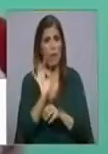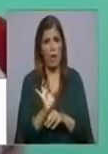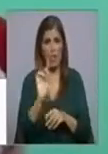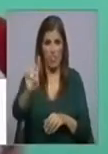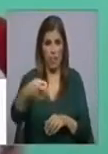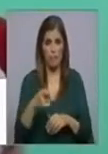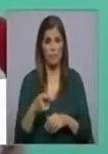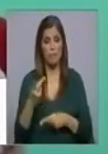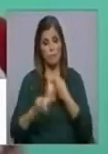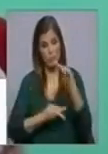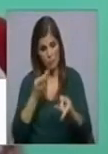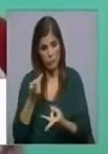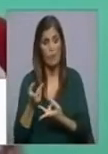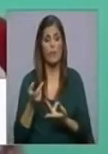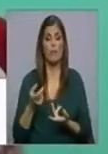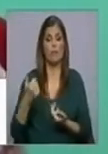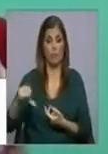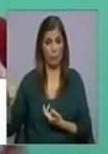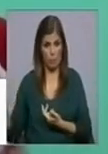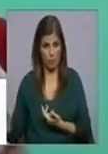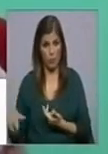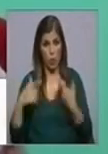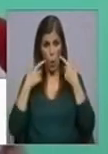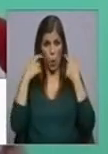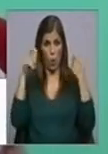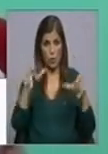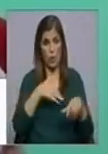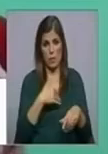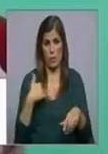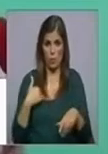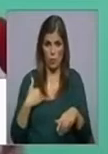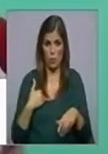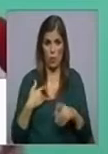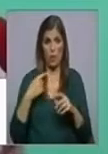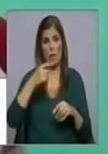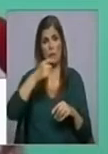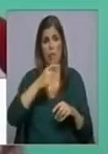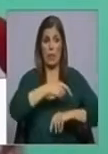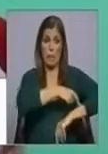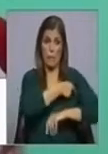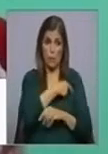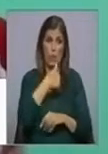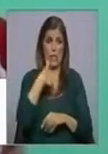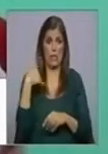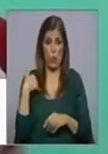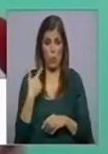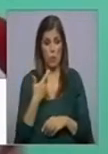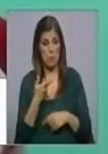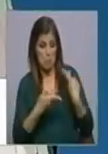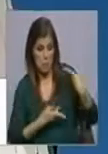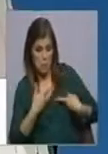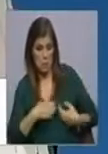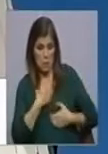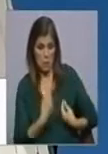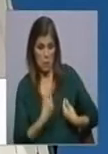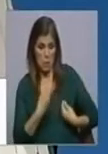Os rastreios, os testes, o controle da saúde, da temperatura, da saúde, onde a avaliação clínica